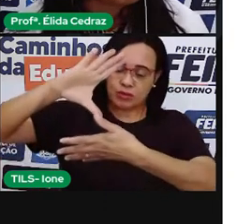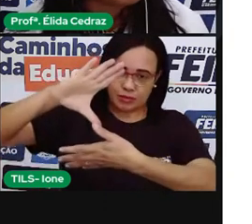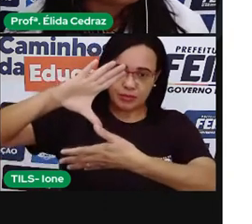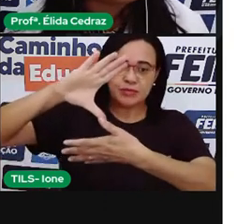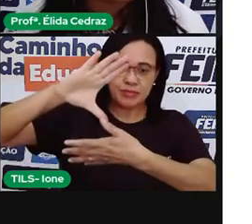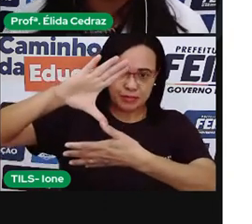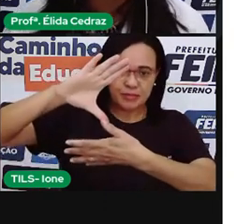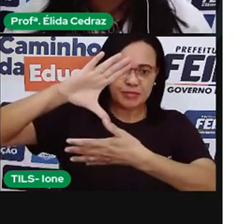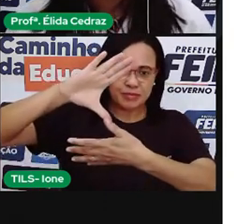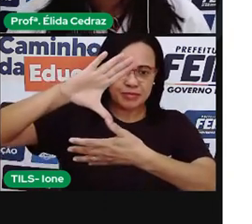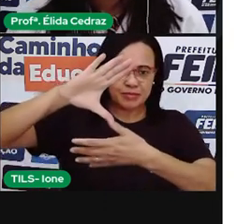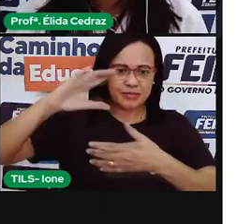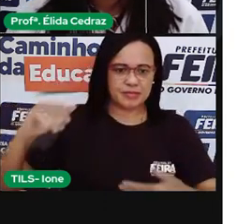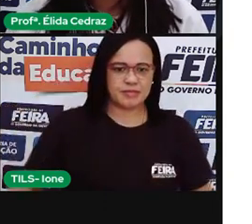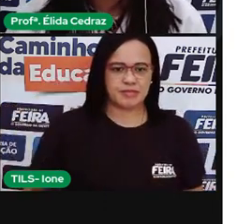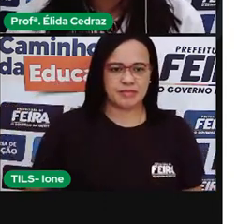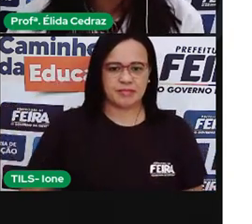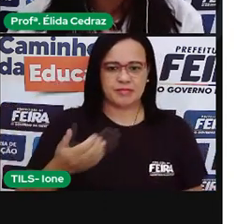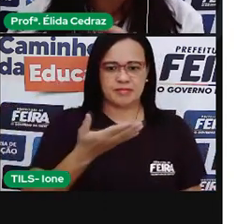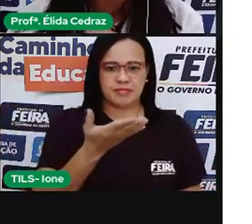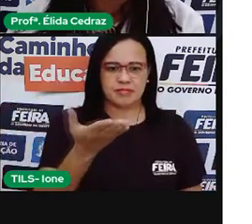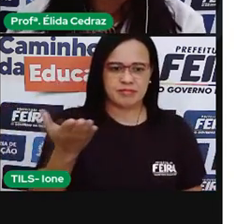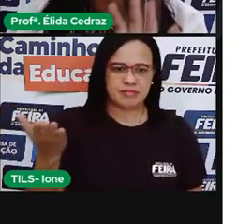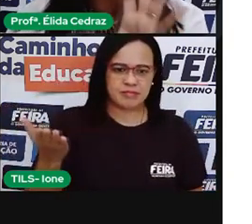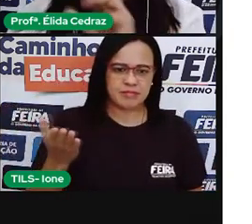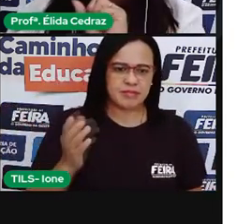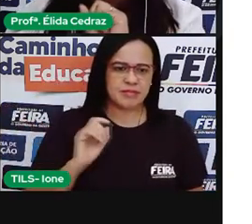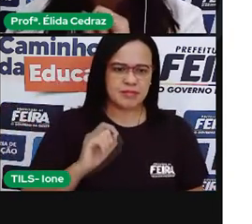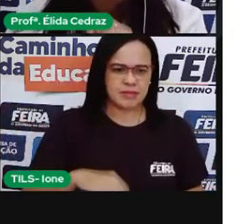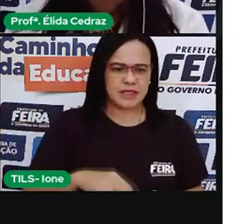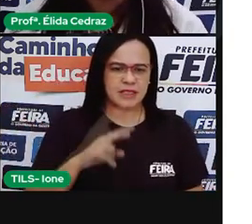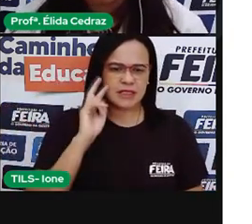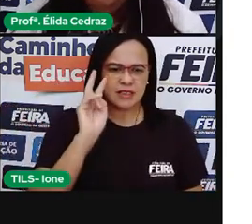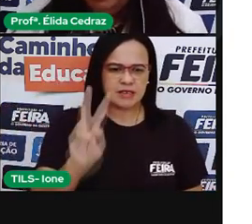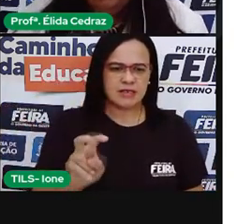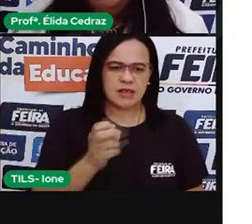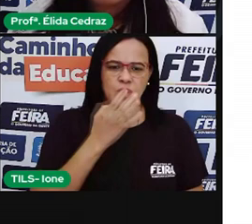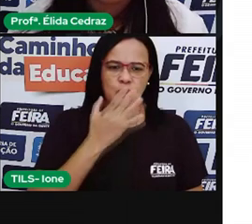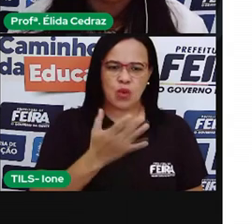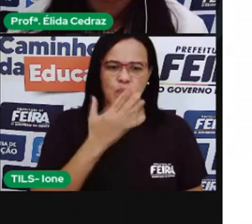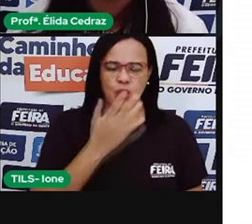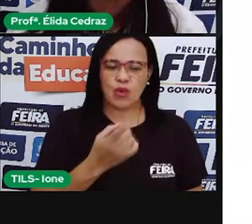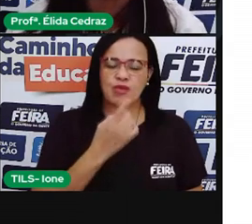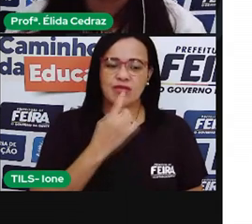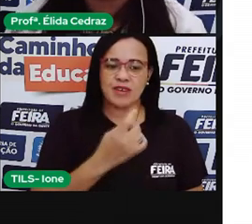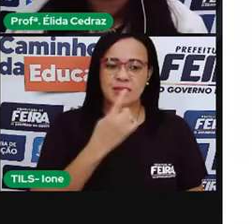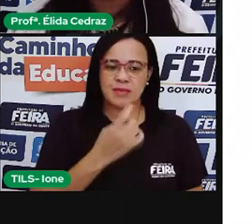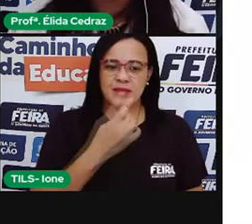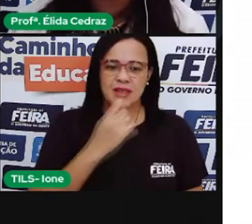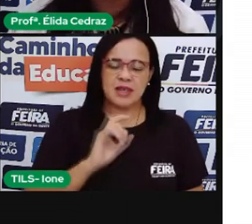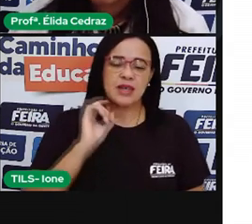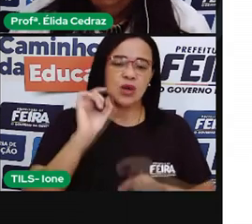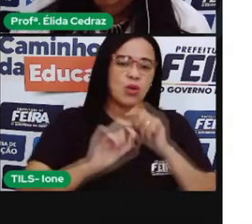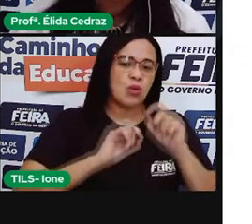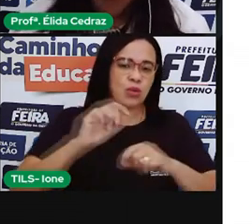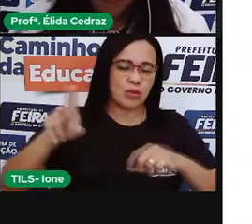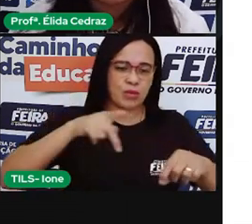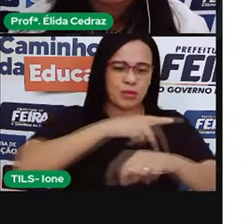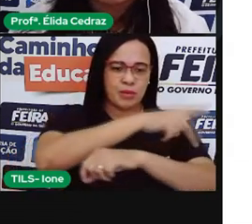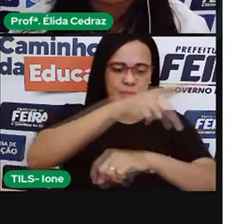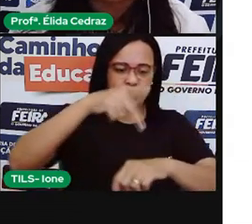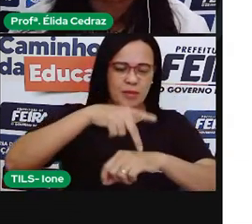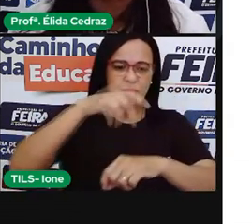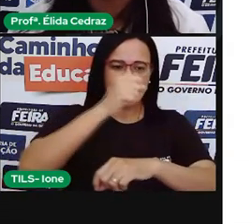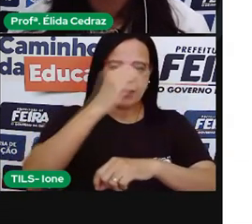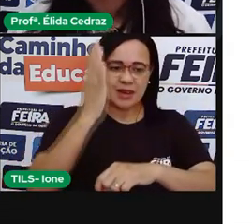mapa. Esse que está de uma cor bem chamativa, vermelha, é o nosso país, o